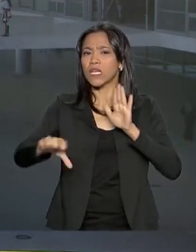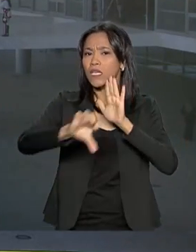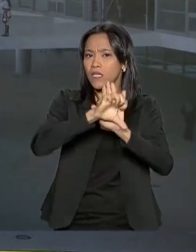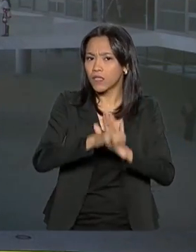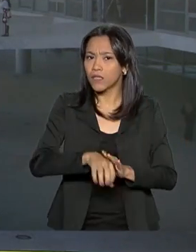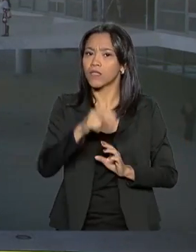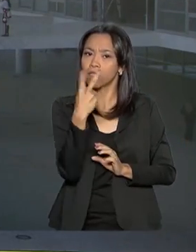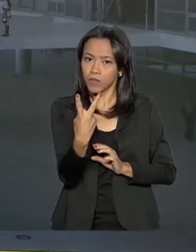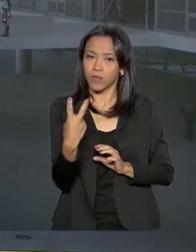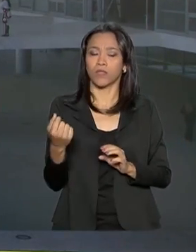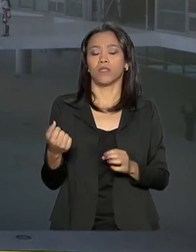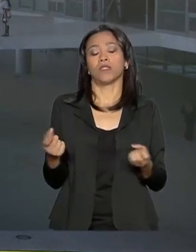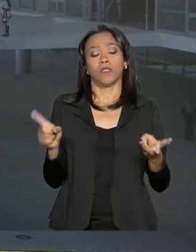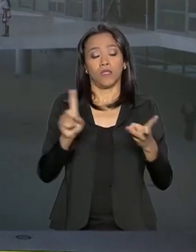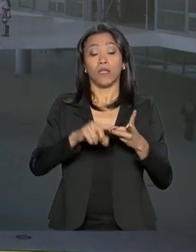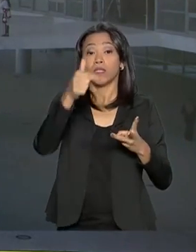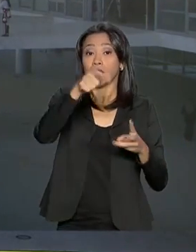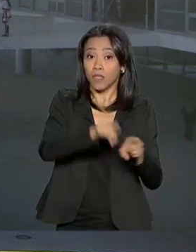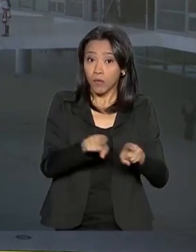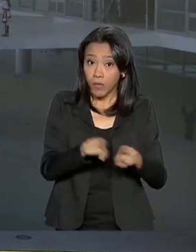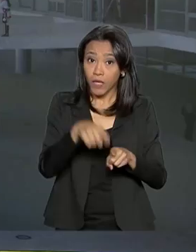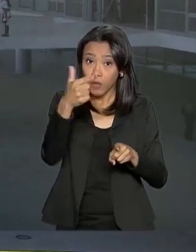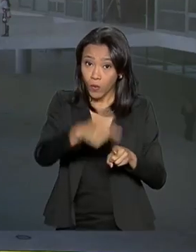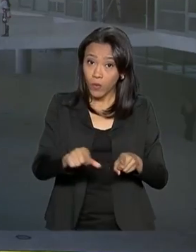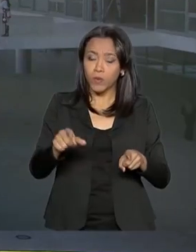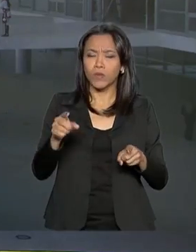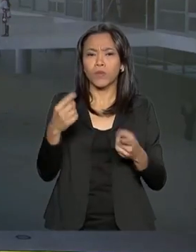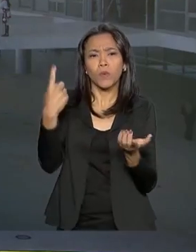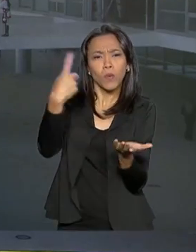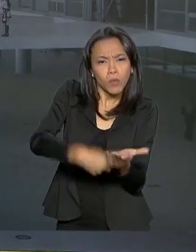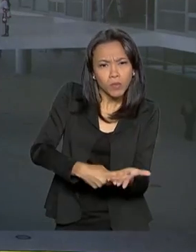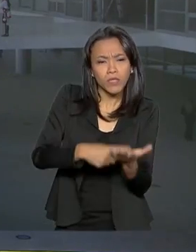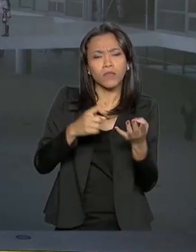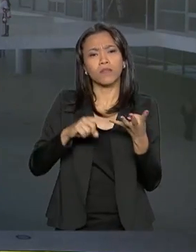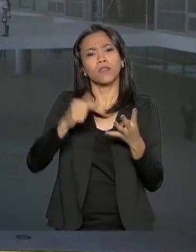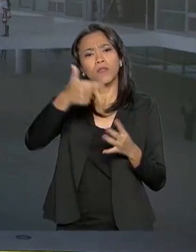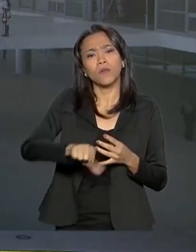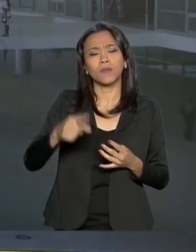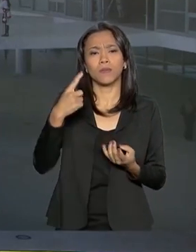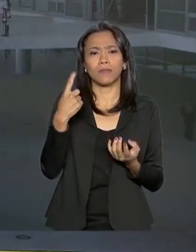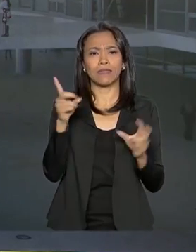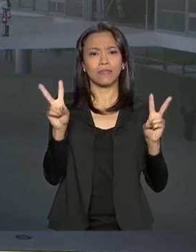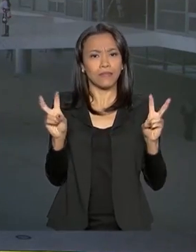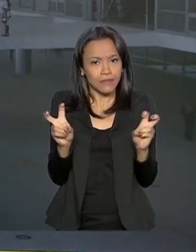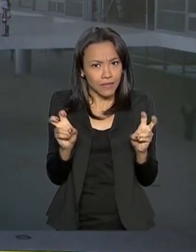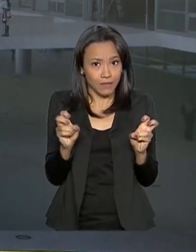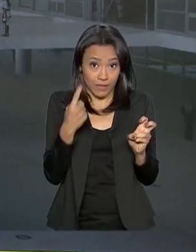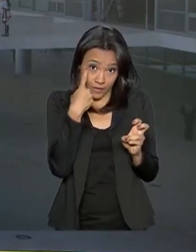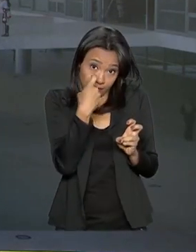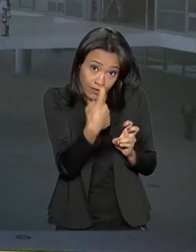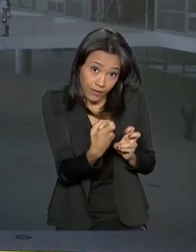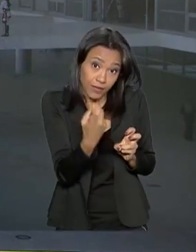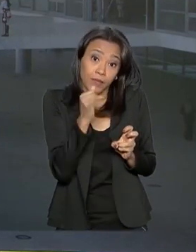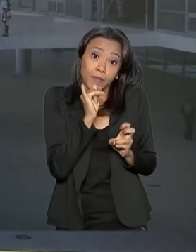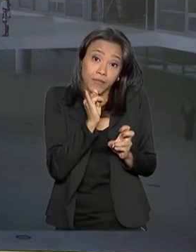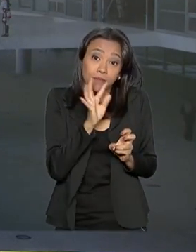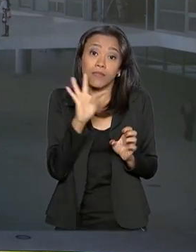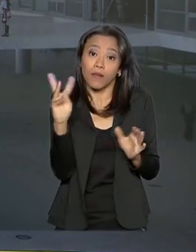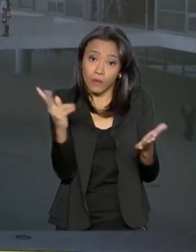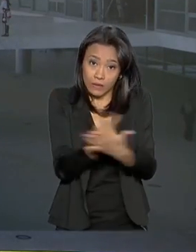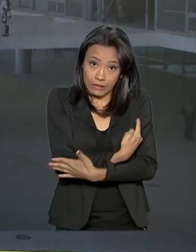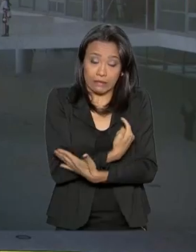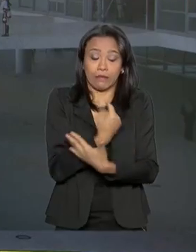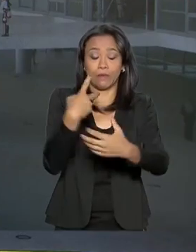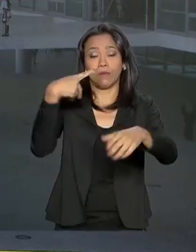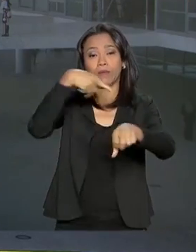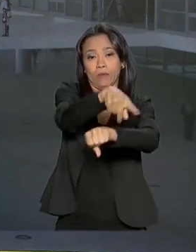países, o acordo automotivo bilateral e ainda temas de interesse da agenda regional, como a situação da Venezuela, por